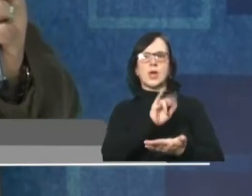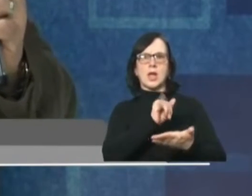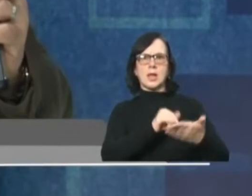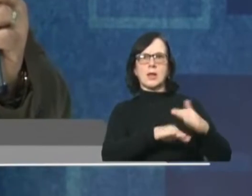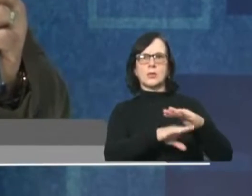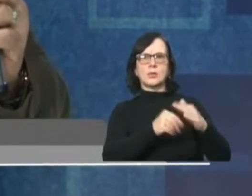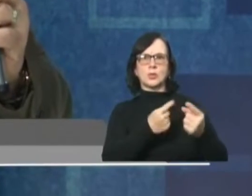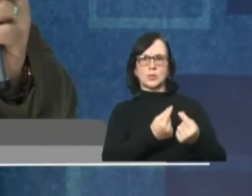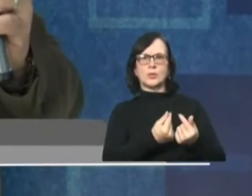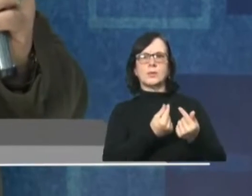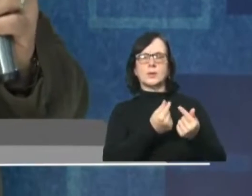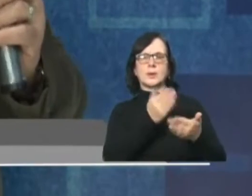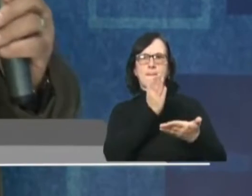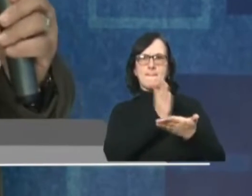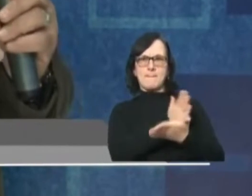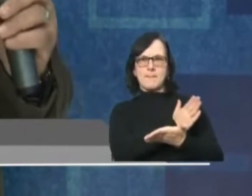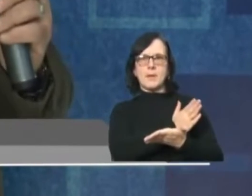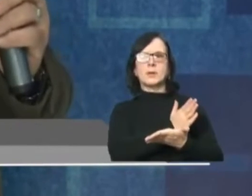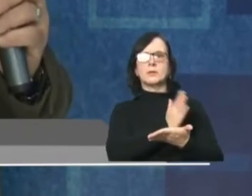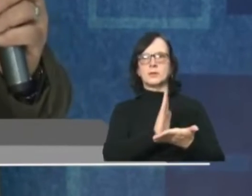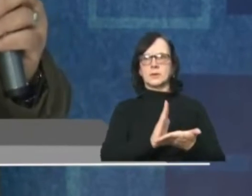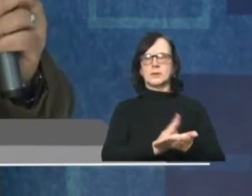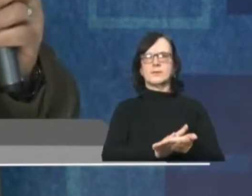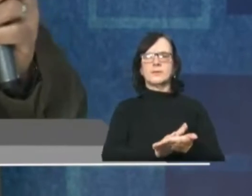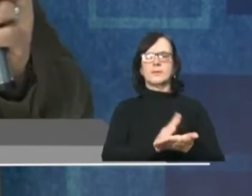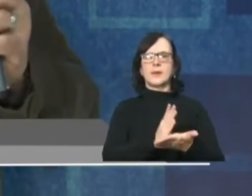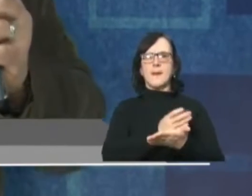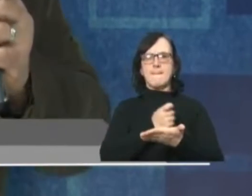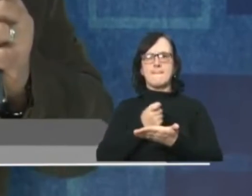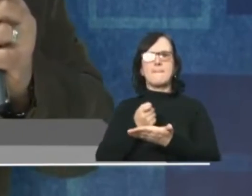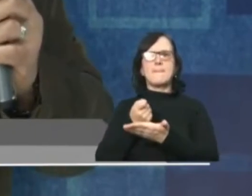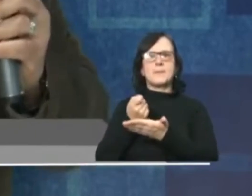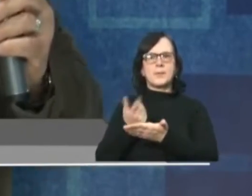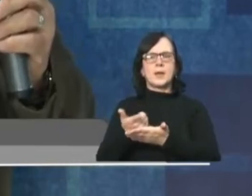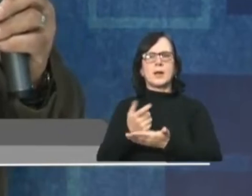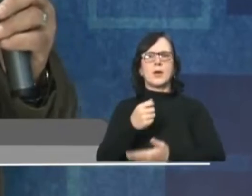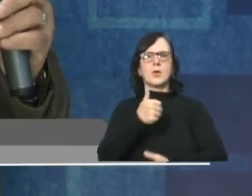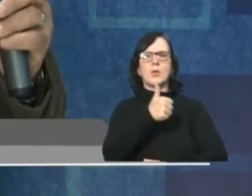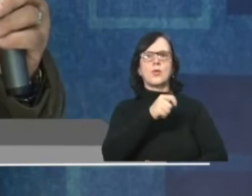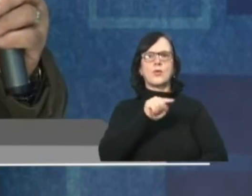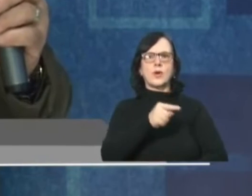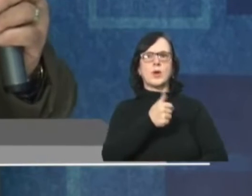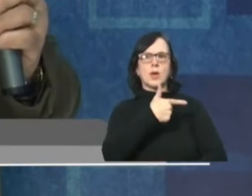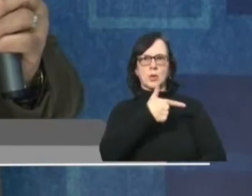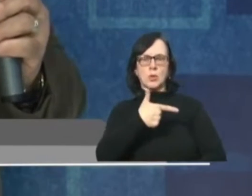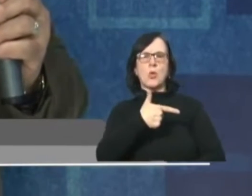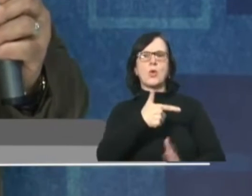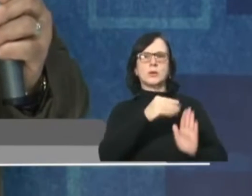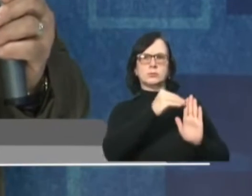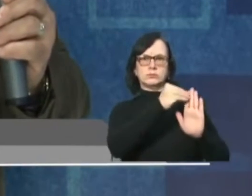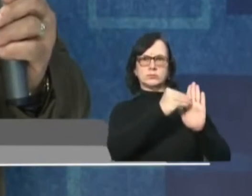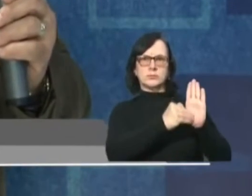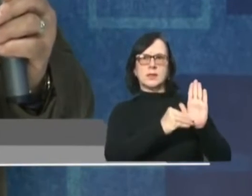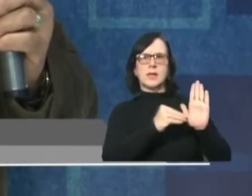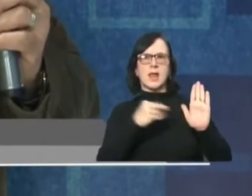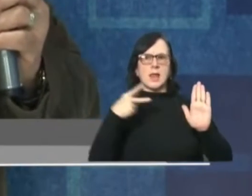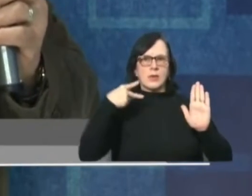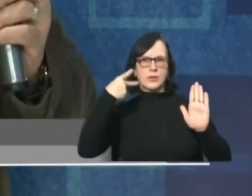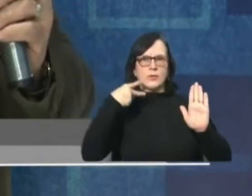uma parte da receita, para isso. Esse 1,7%, 1,2% é destinado às emendas dos vereadores